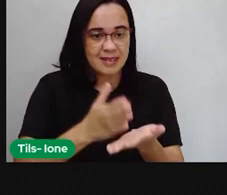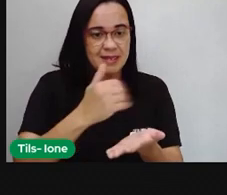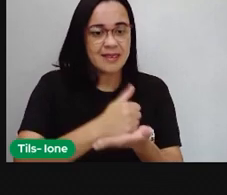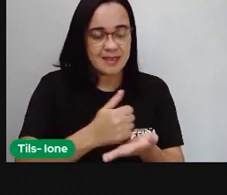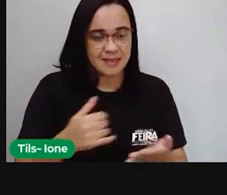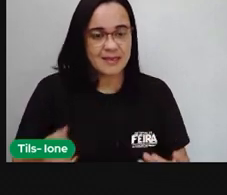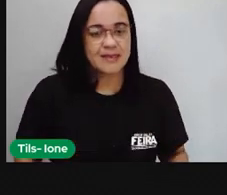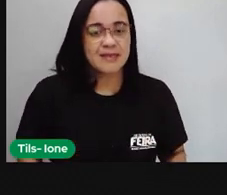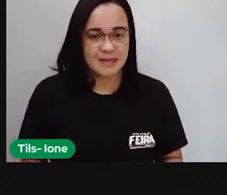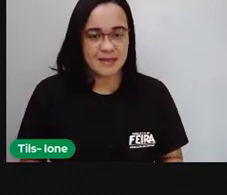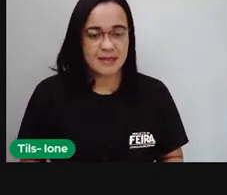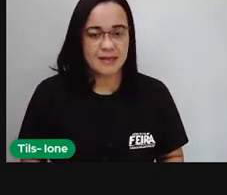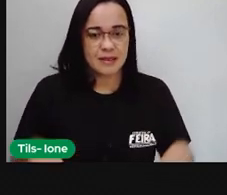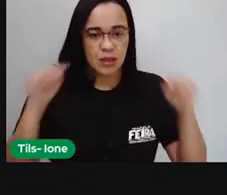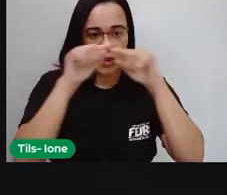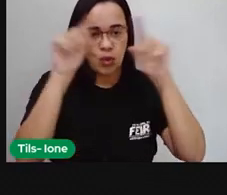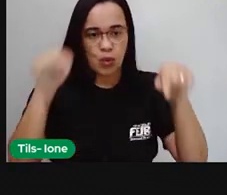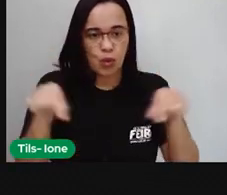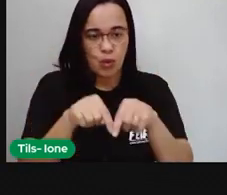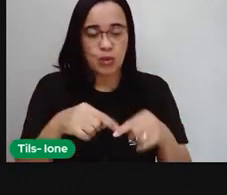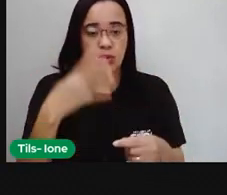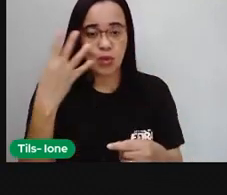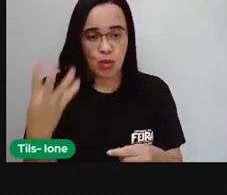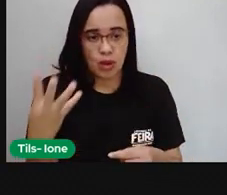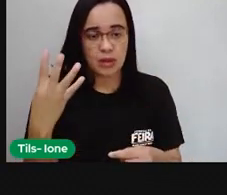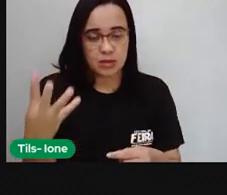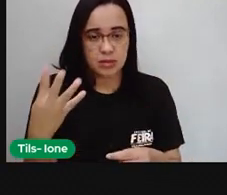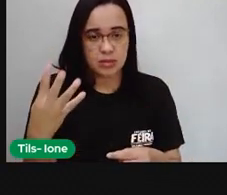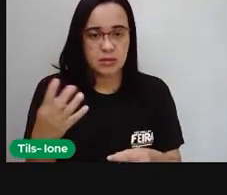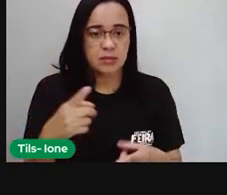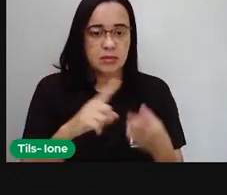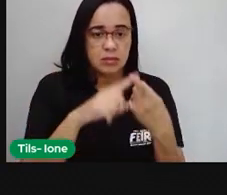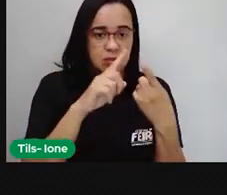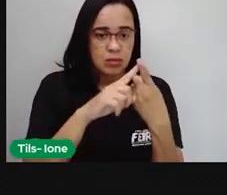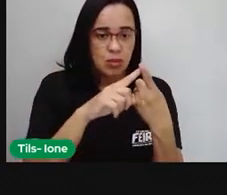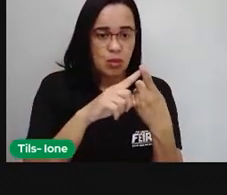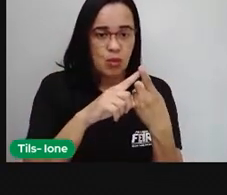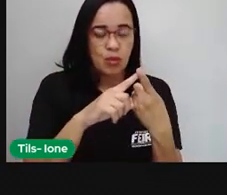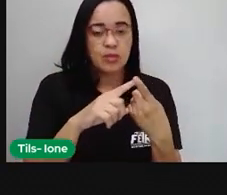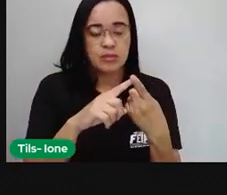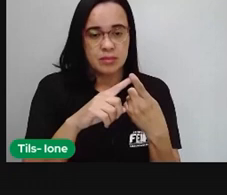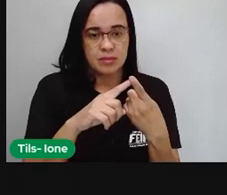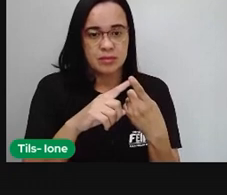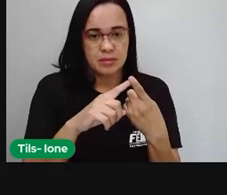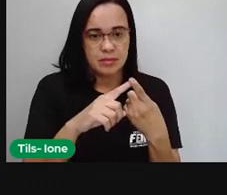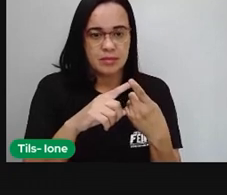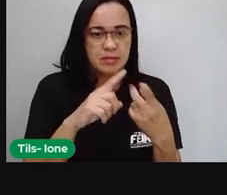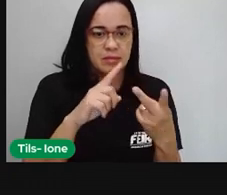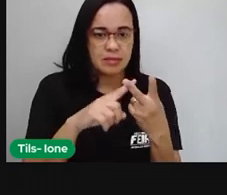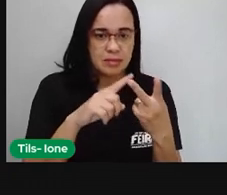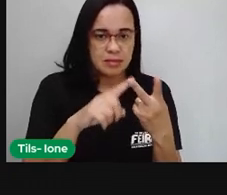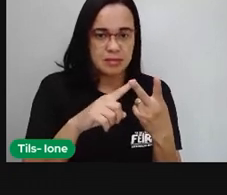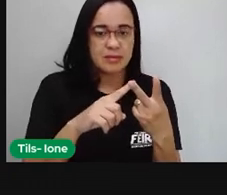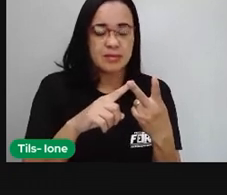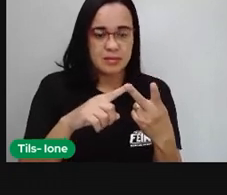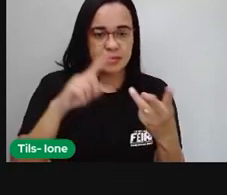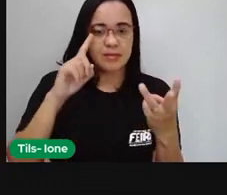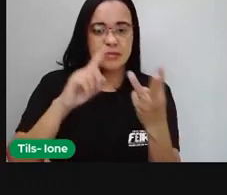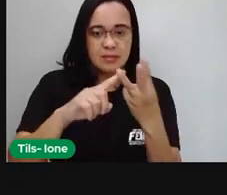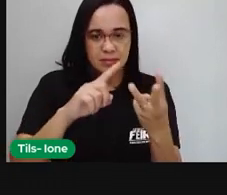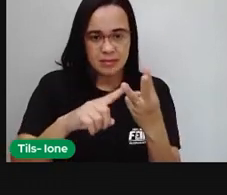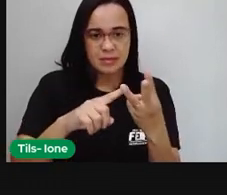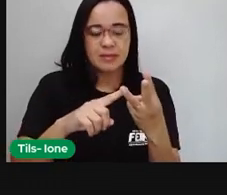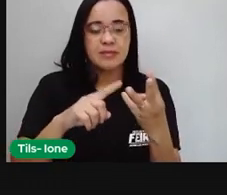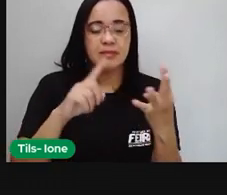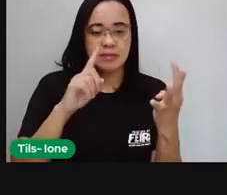dividimos ali o quadrado em quatro eixos. Um da casquinha. a letra H também um eixo, a colmeia um